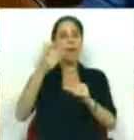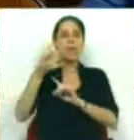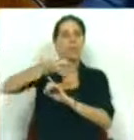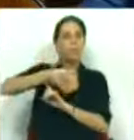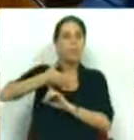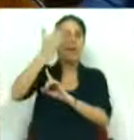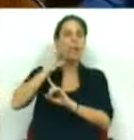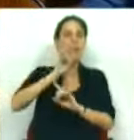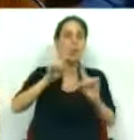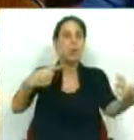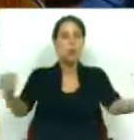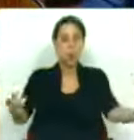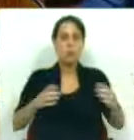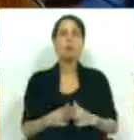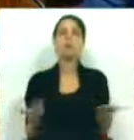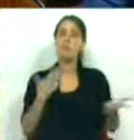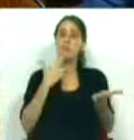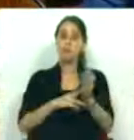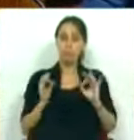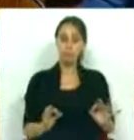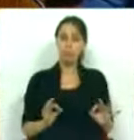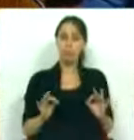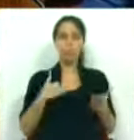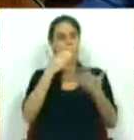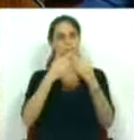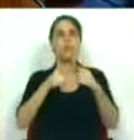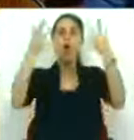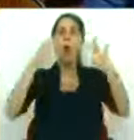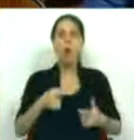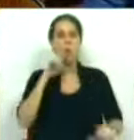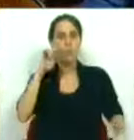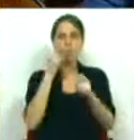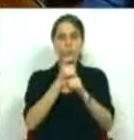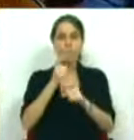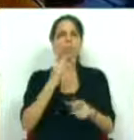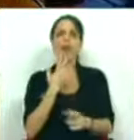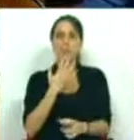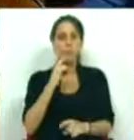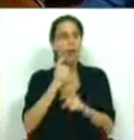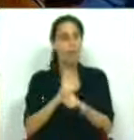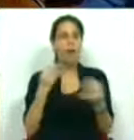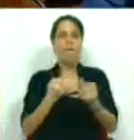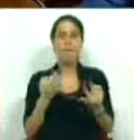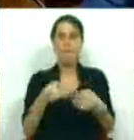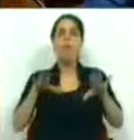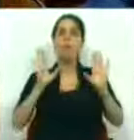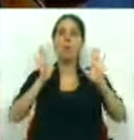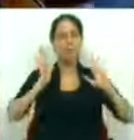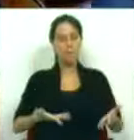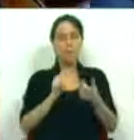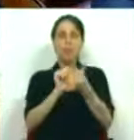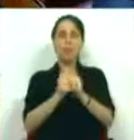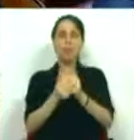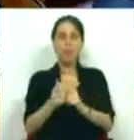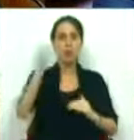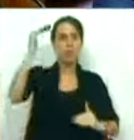sobrepor a quaisquer outros. Efetivamente, estamos perante um Orçamento muito exigente e rigoroso, pois impõe-se